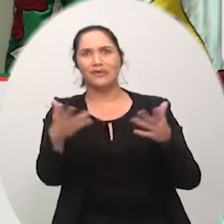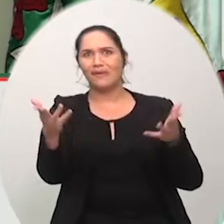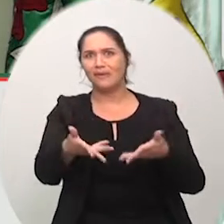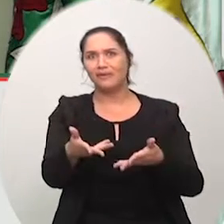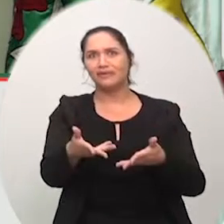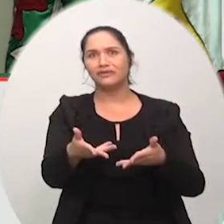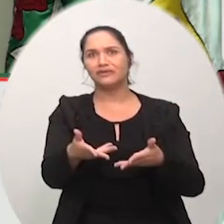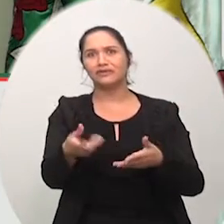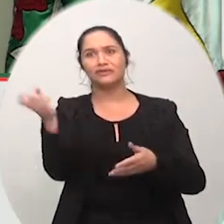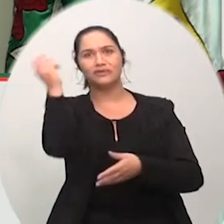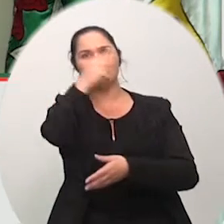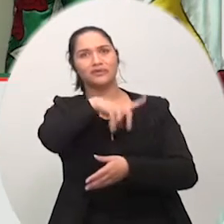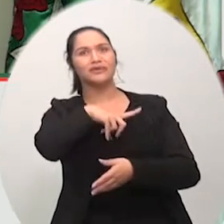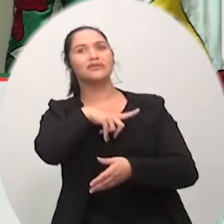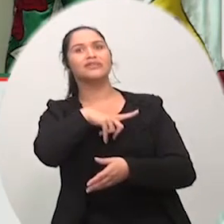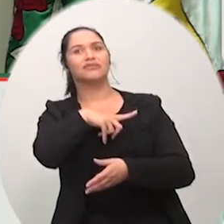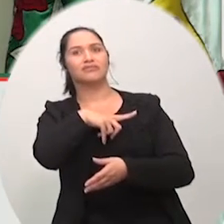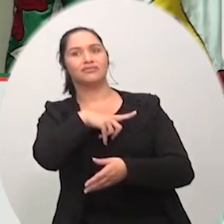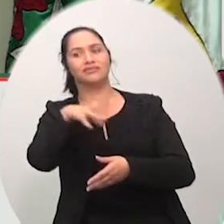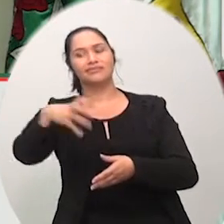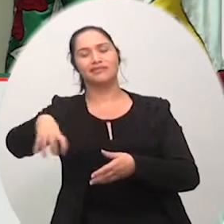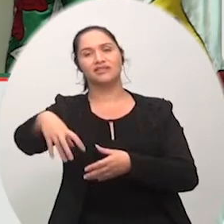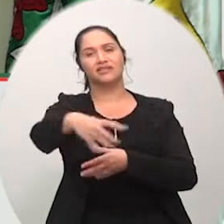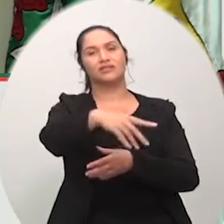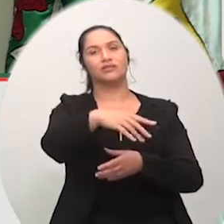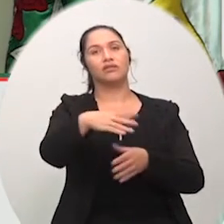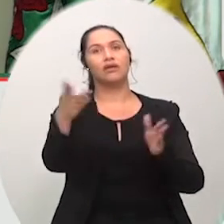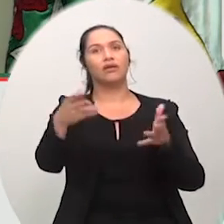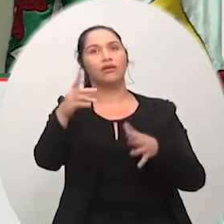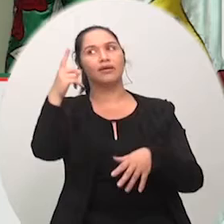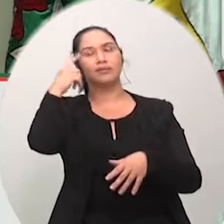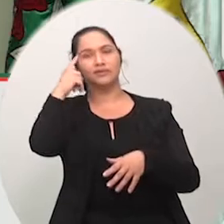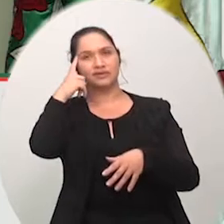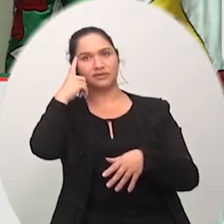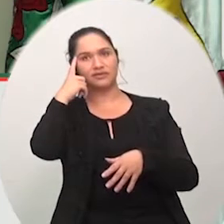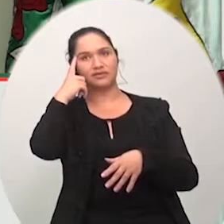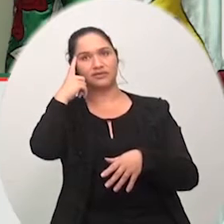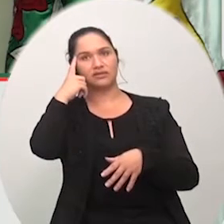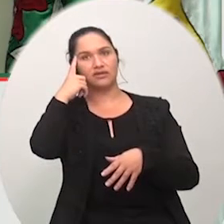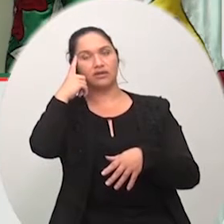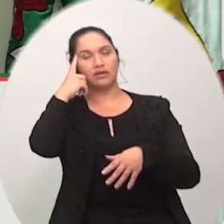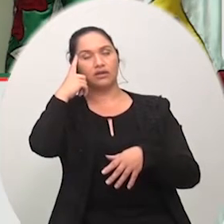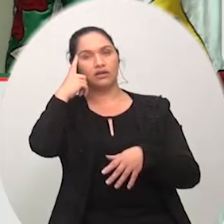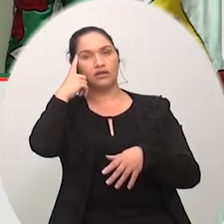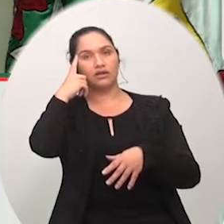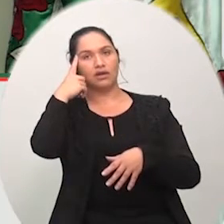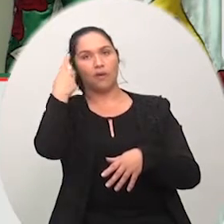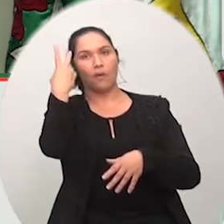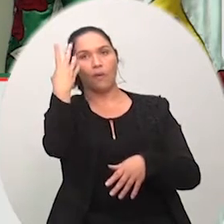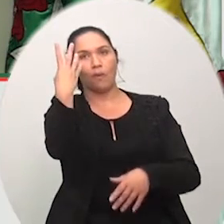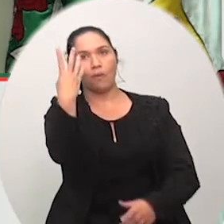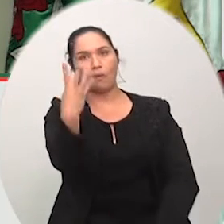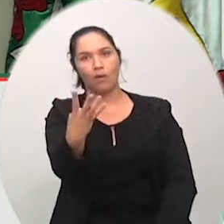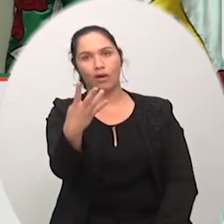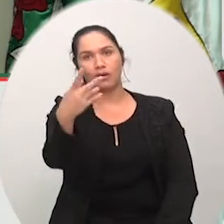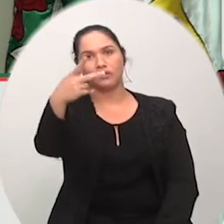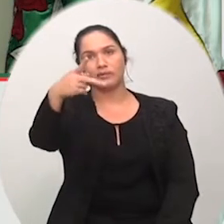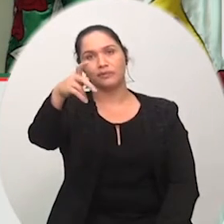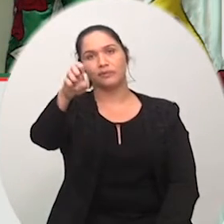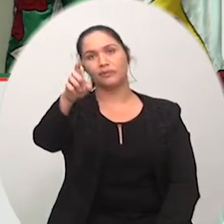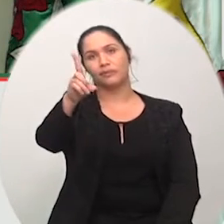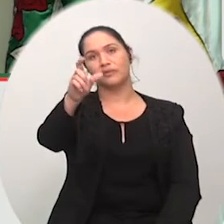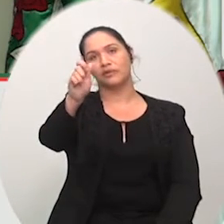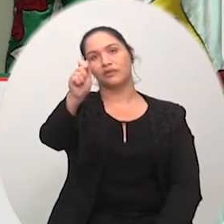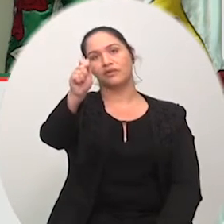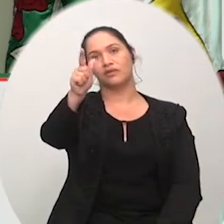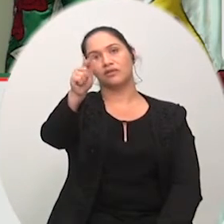na nossa região ora imagina agora colocando quatro pedágios